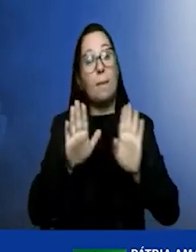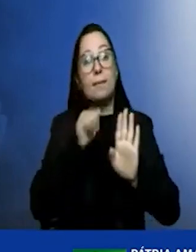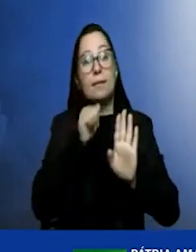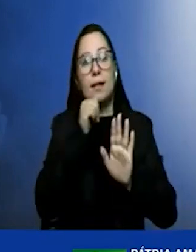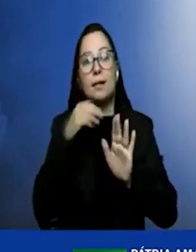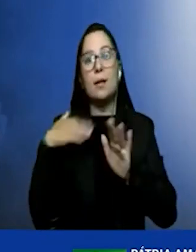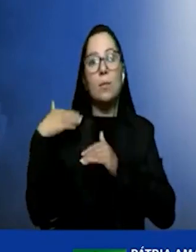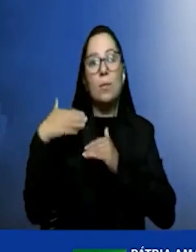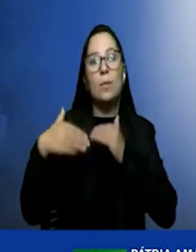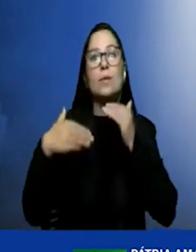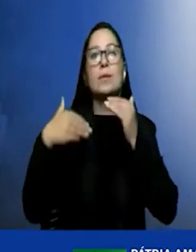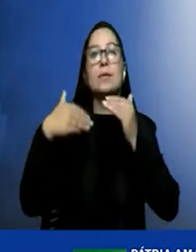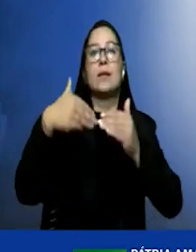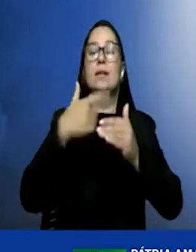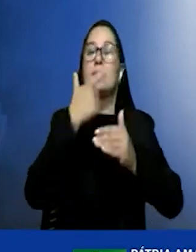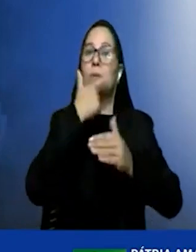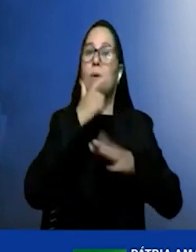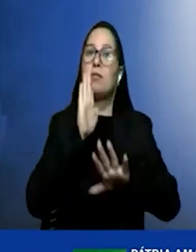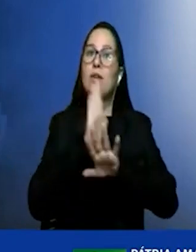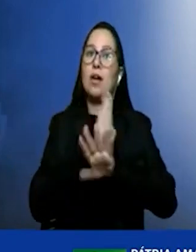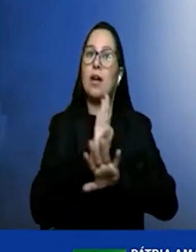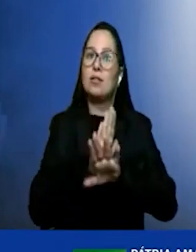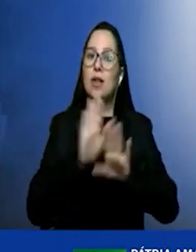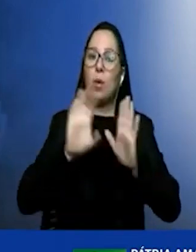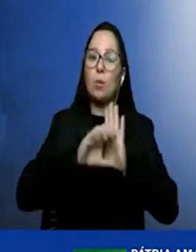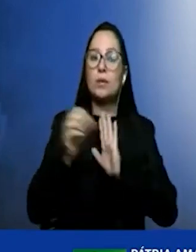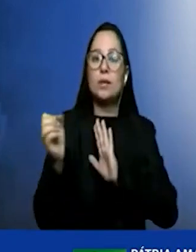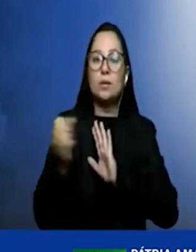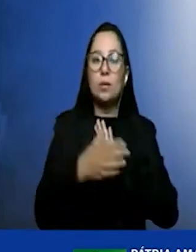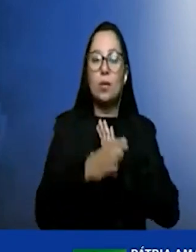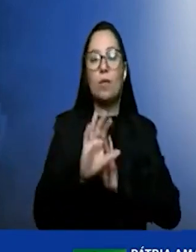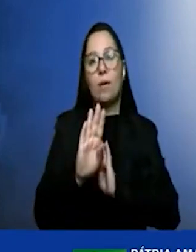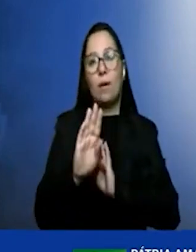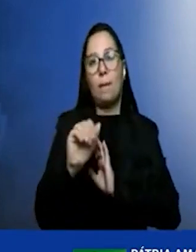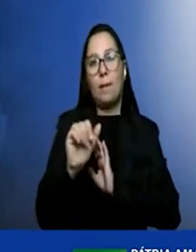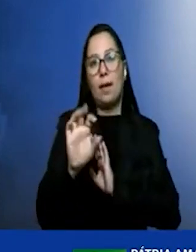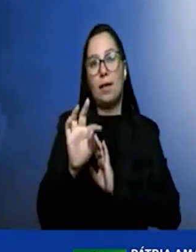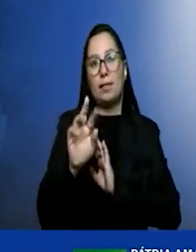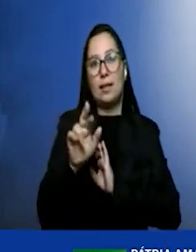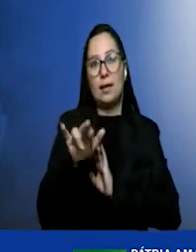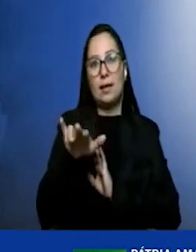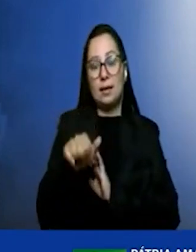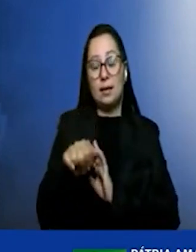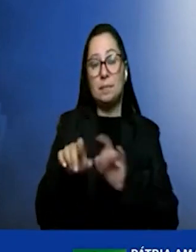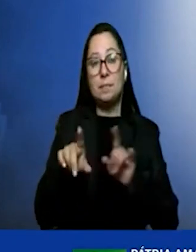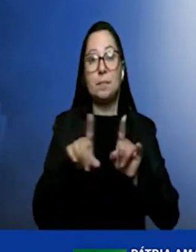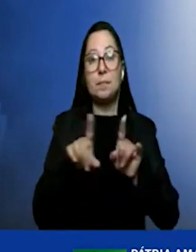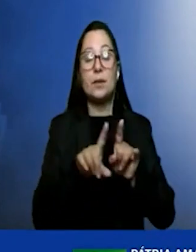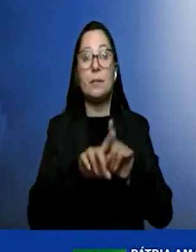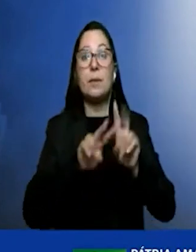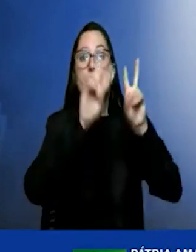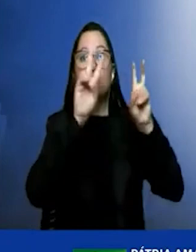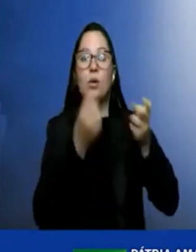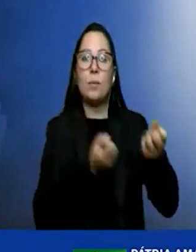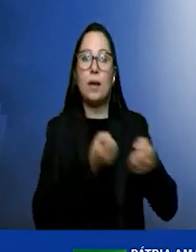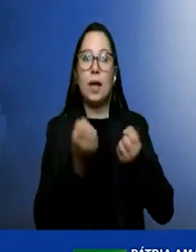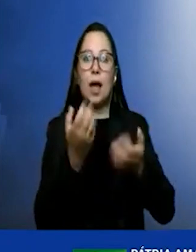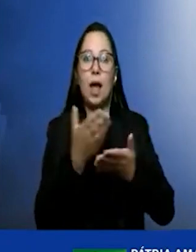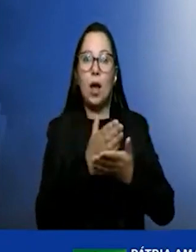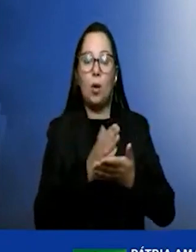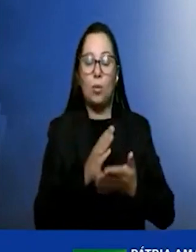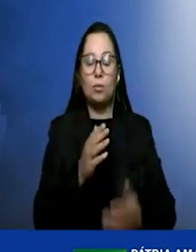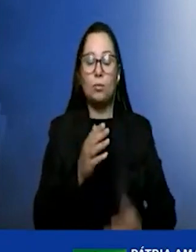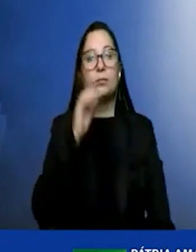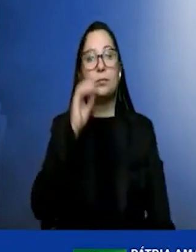muito no novo conceito de baterias. E na parte também do híbrido, tem algo que está em desenvolvimento também no Brasil,